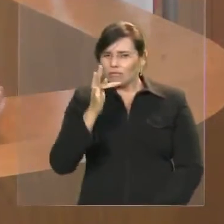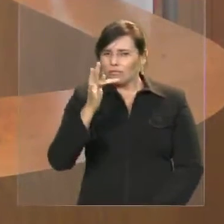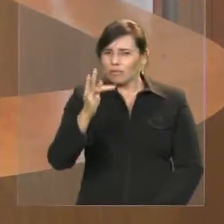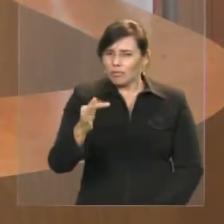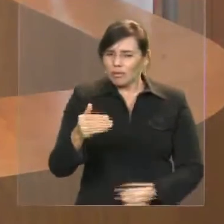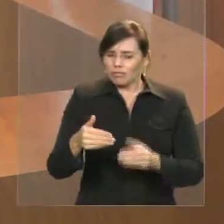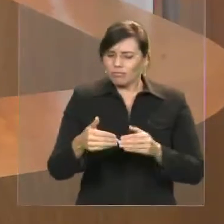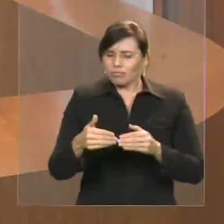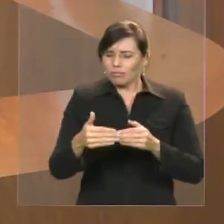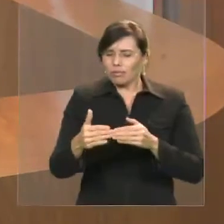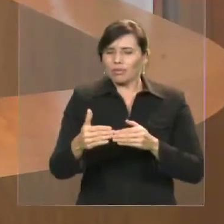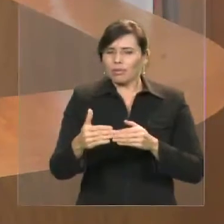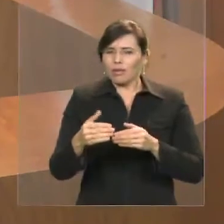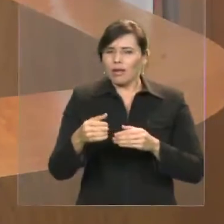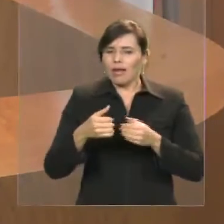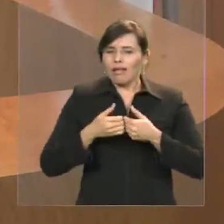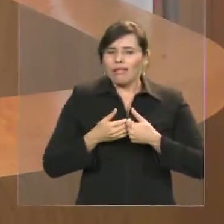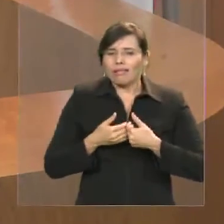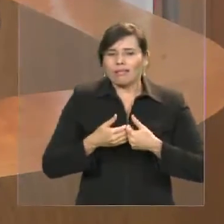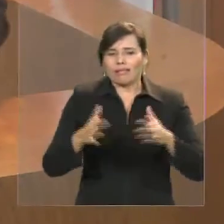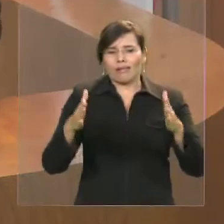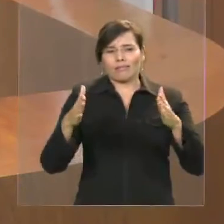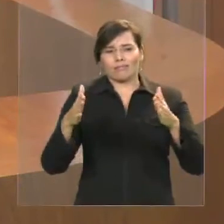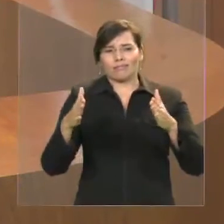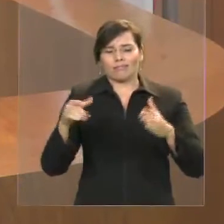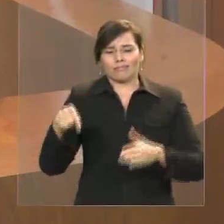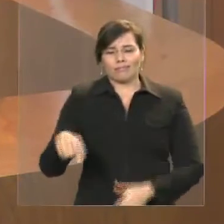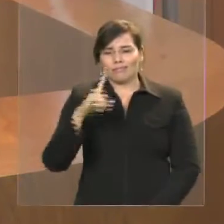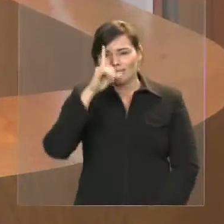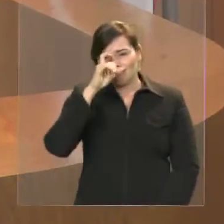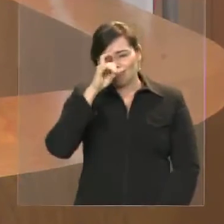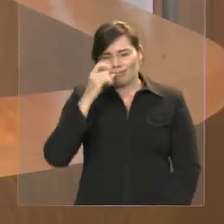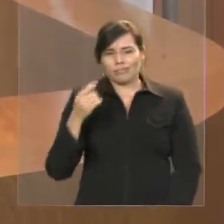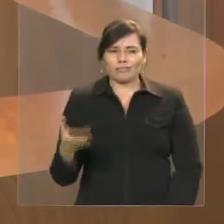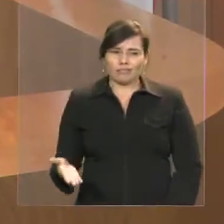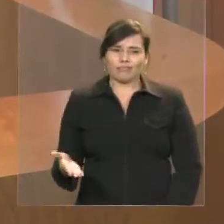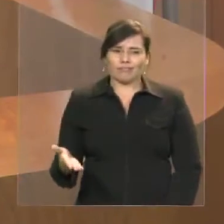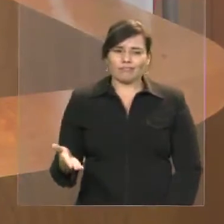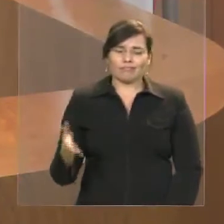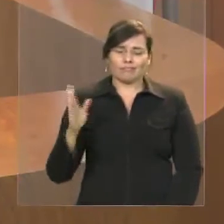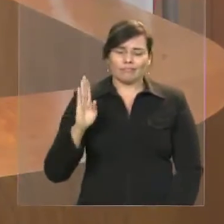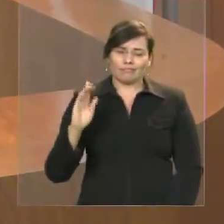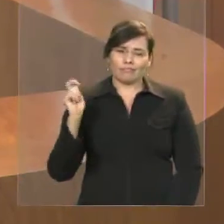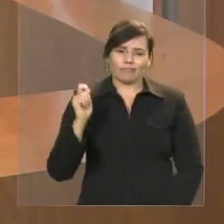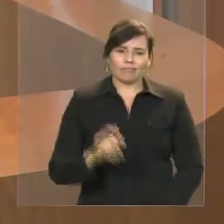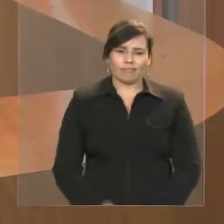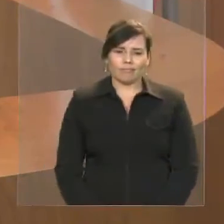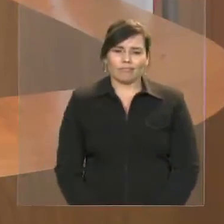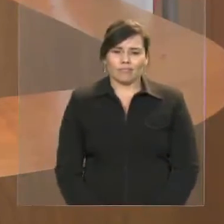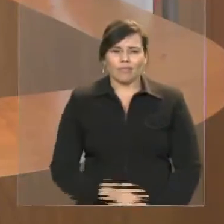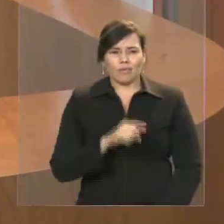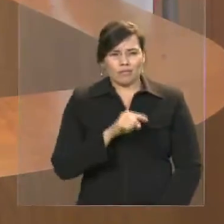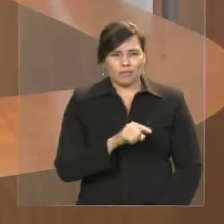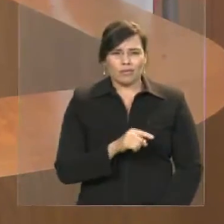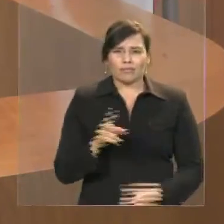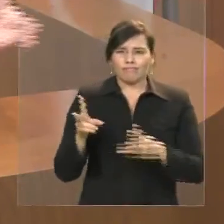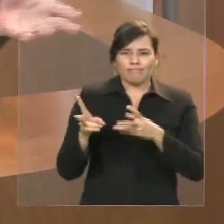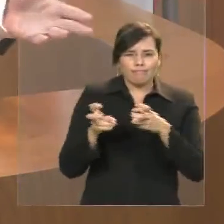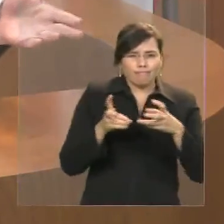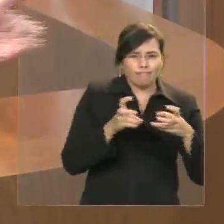Ou seja, vossa excelência simplesmente, por má vontade eleitoral, por perceber a derrota que se avizinha,